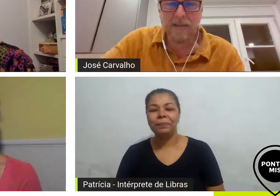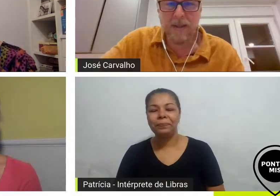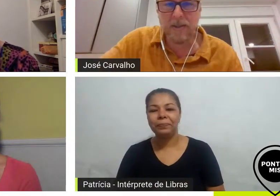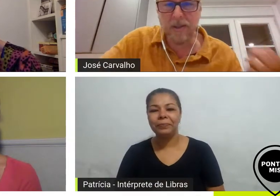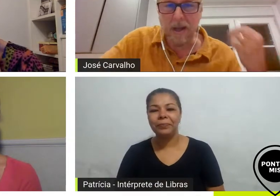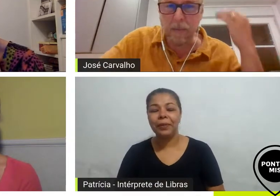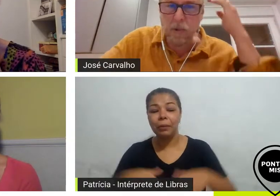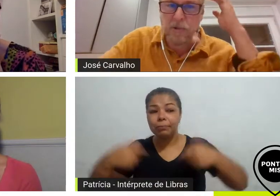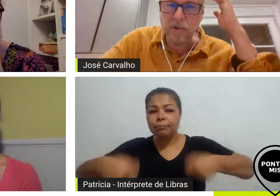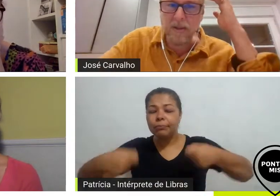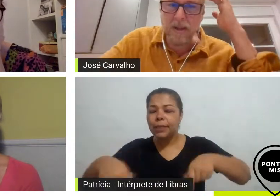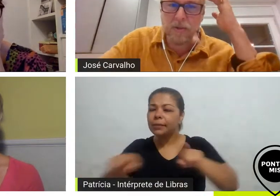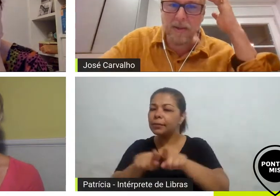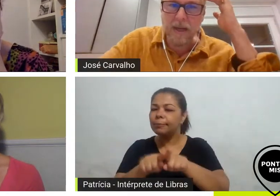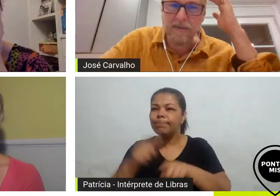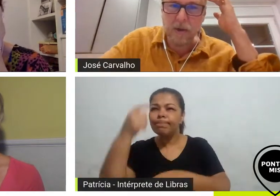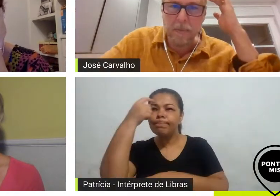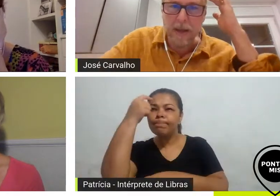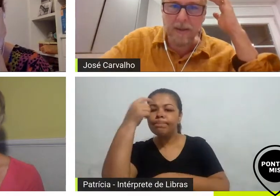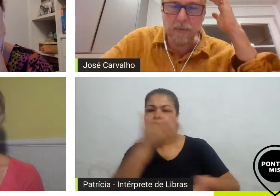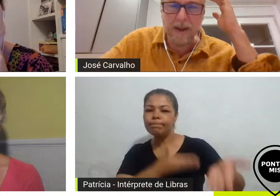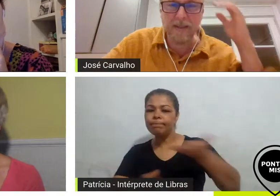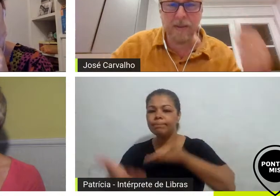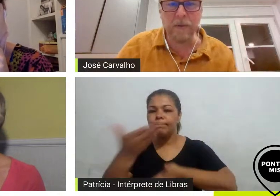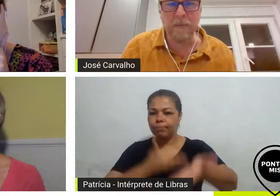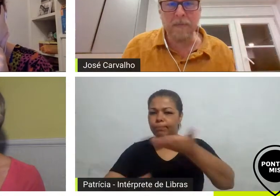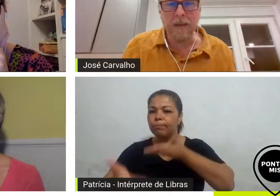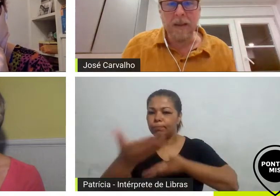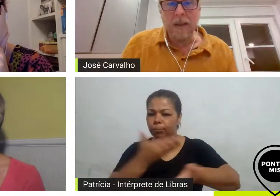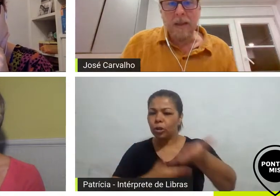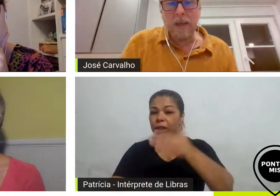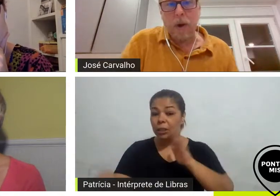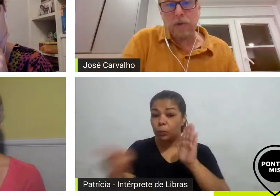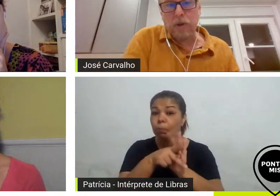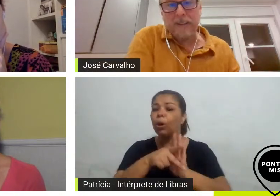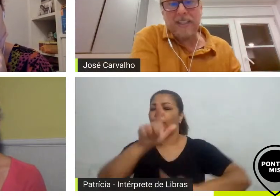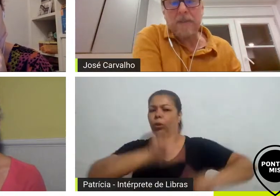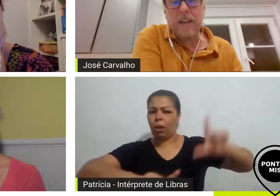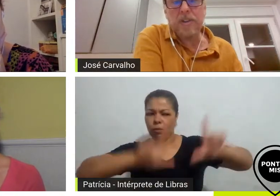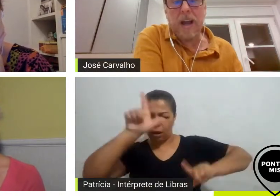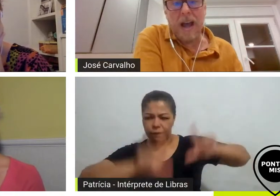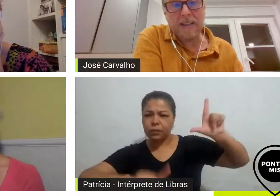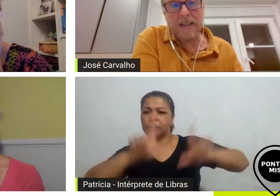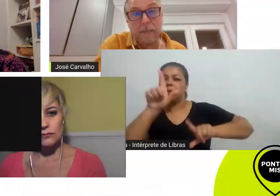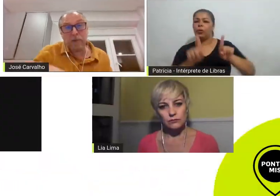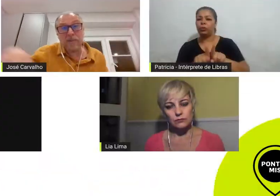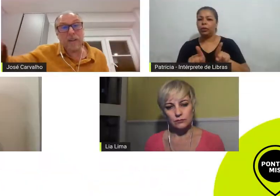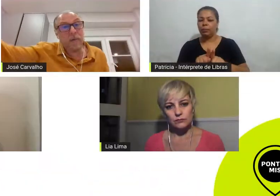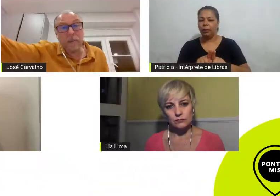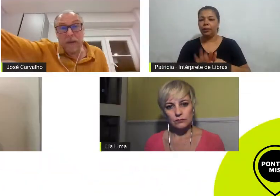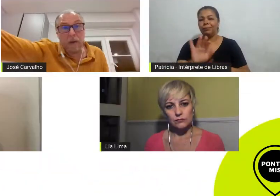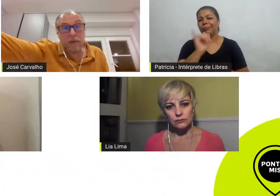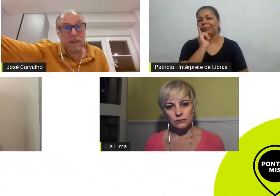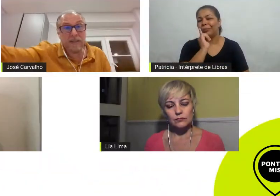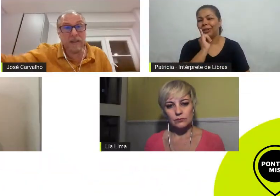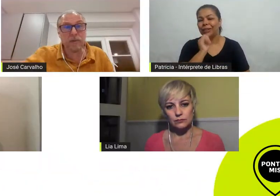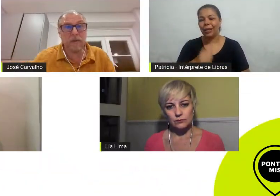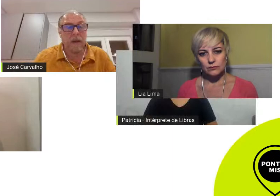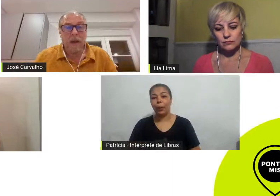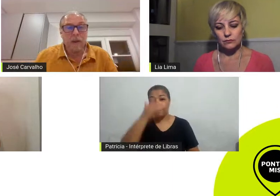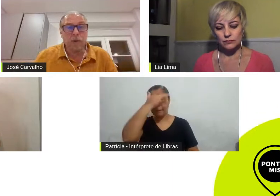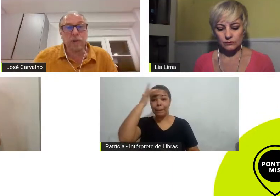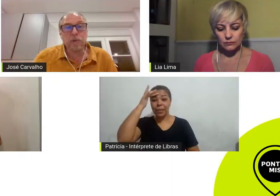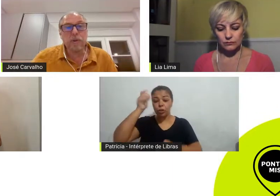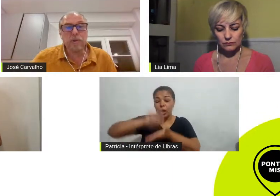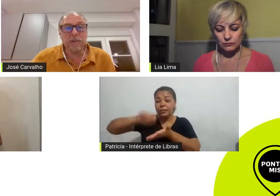com o processo que a gente acabou consolidando com a televisão aberta no Brasil que o autor escrevia de casa e a produção acontecia